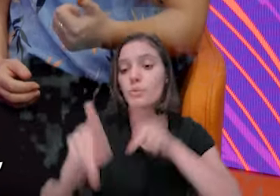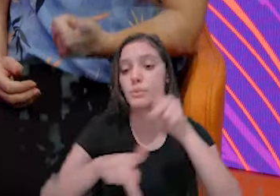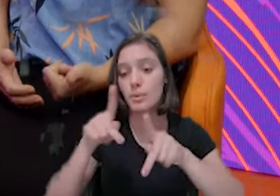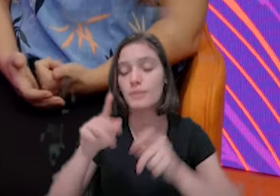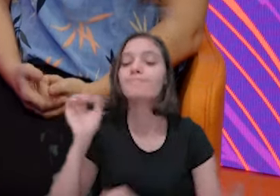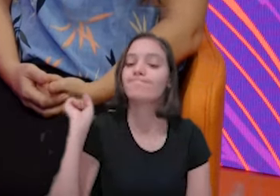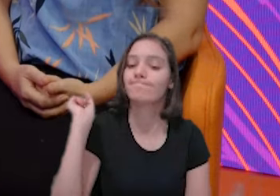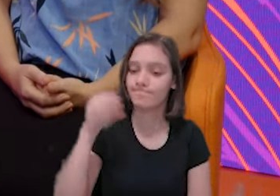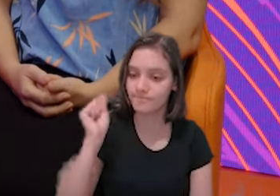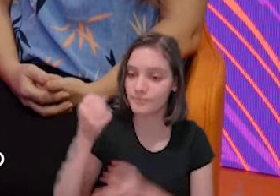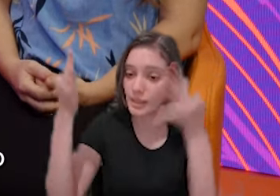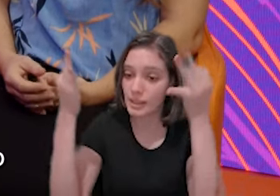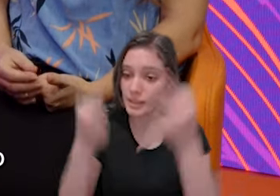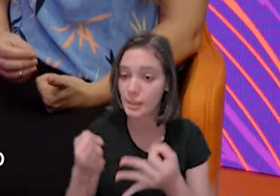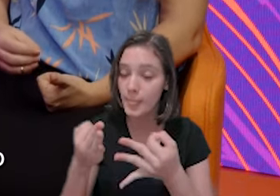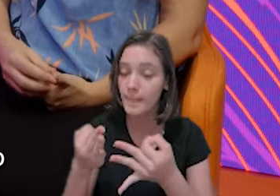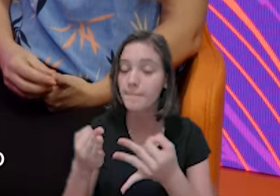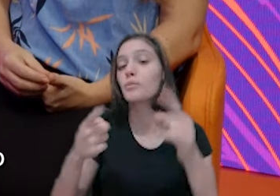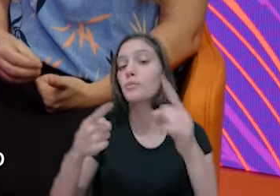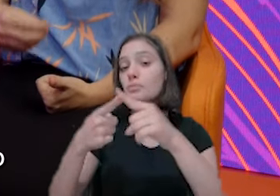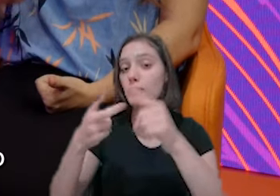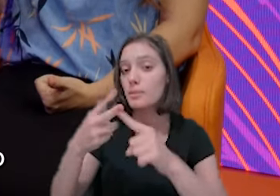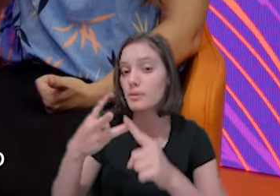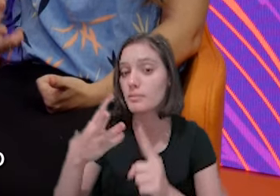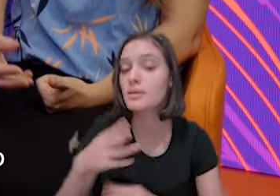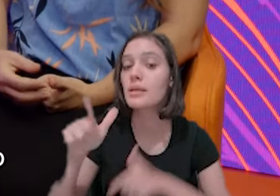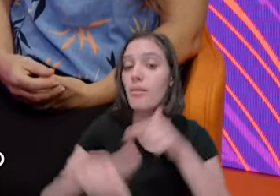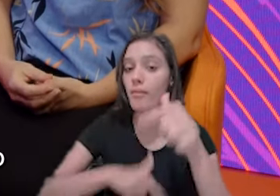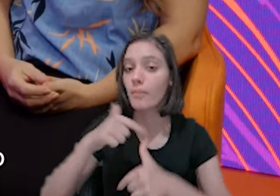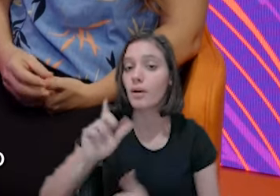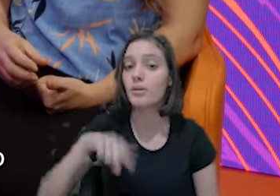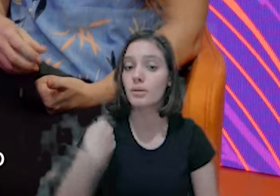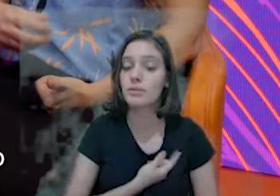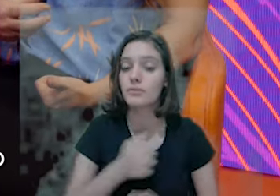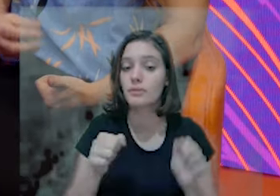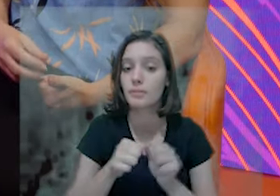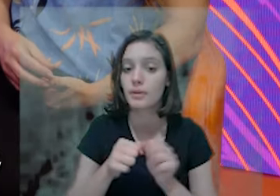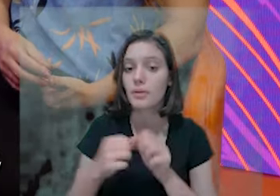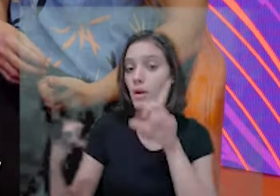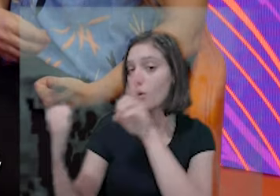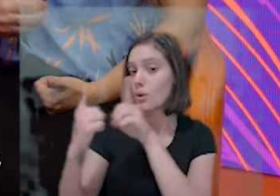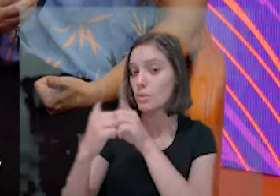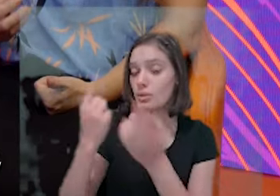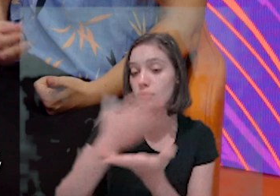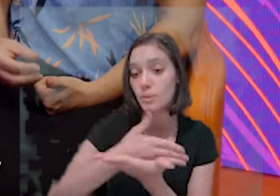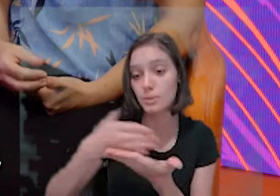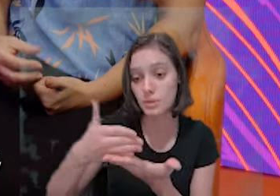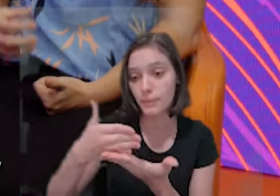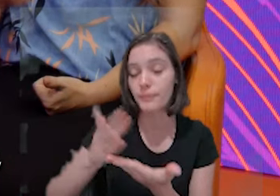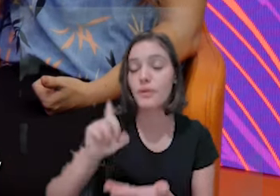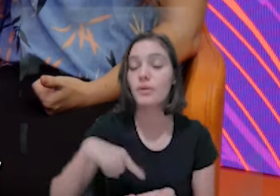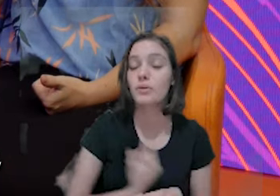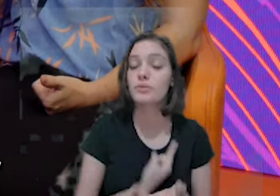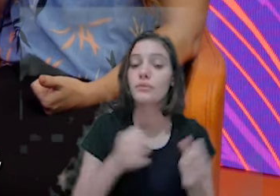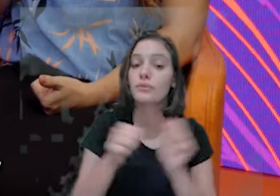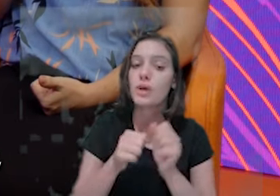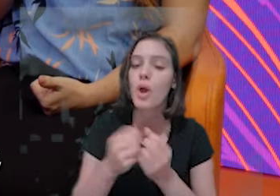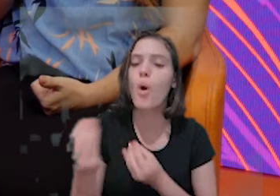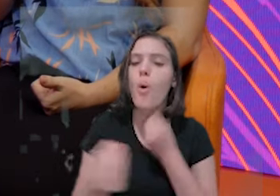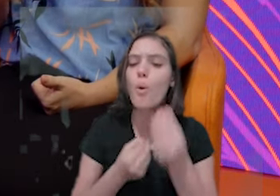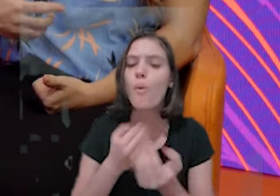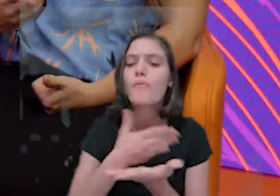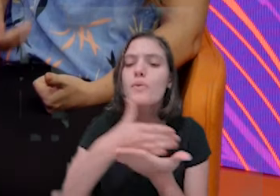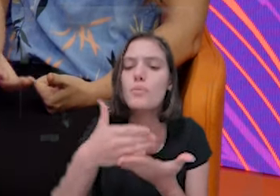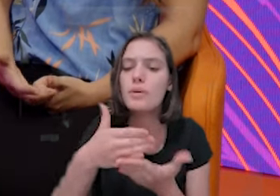é o atendimento inicial. Então, a gente faz como você vai abrir uma empresa, toda a orientação do que você precisa para ter de comportamento